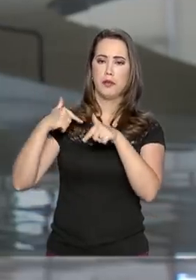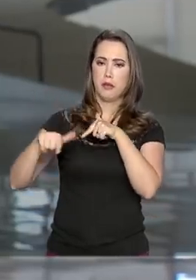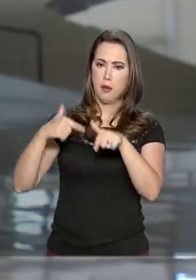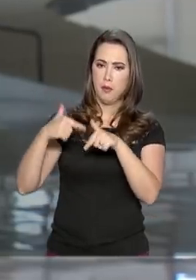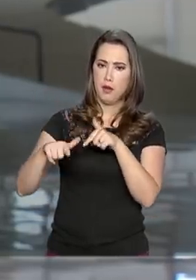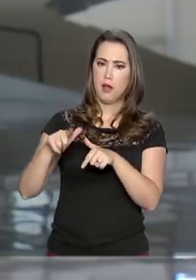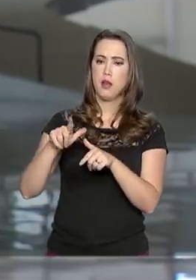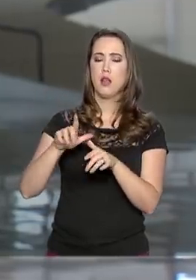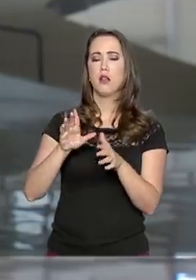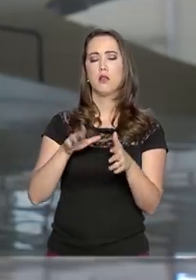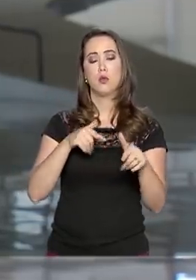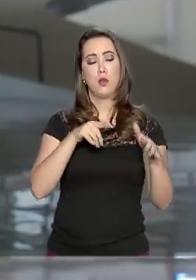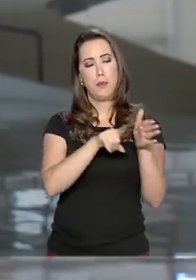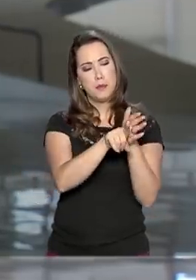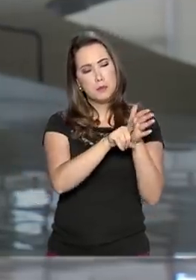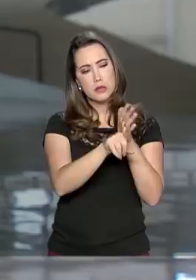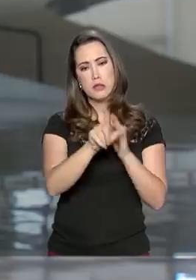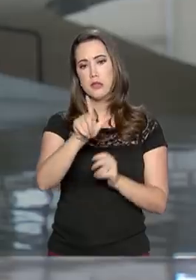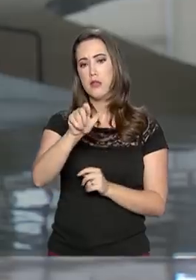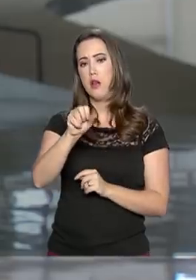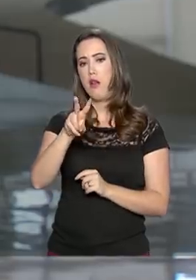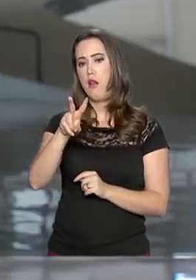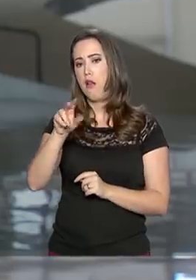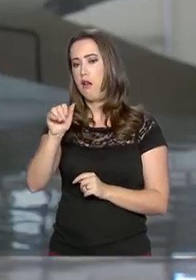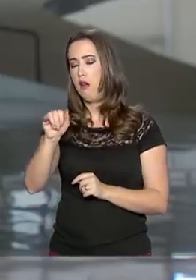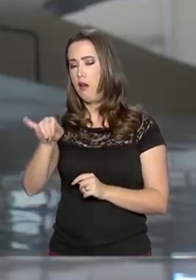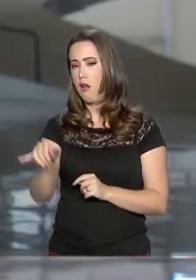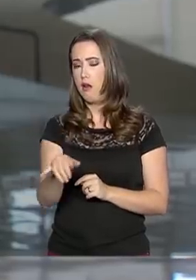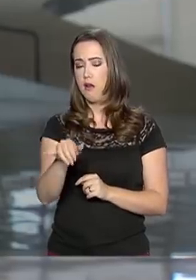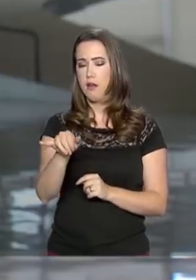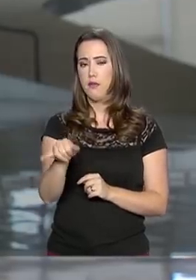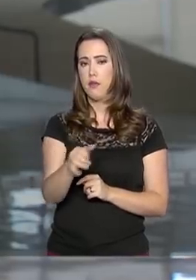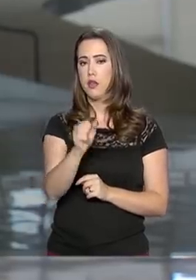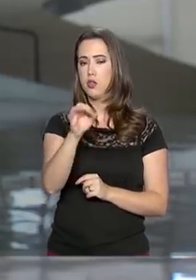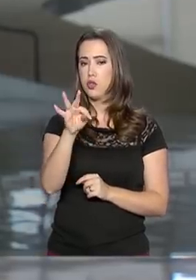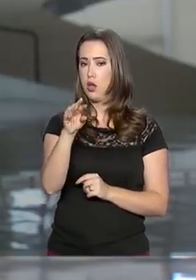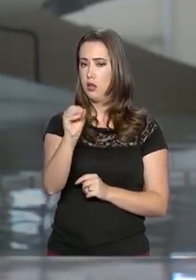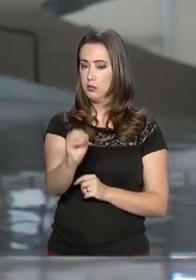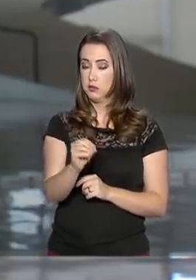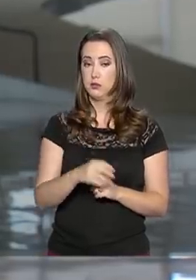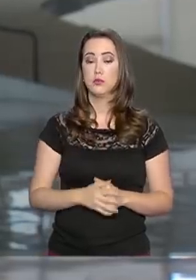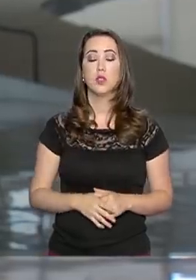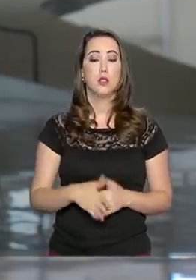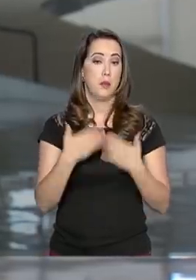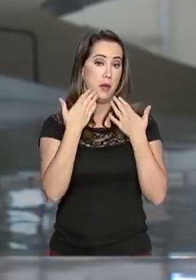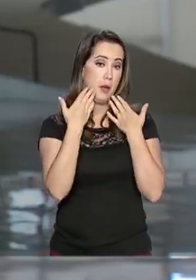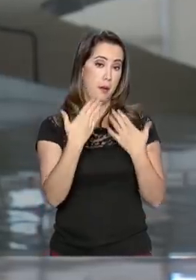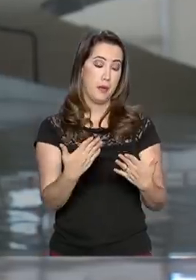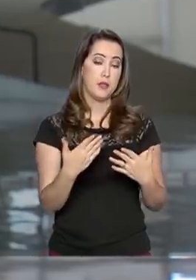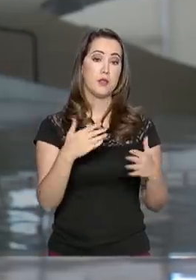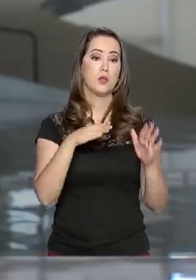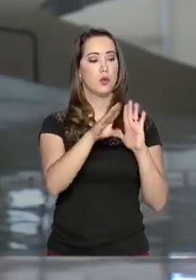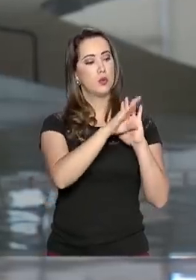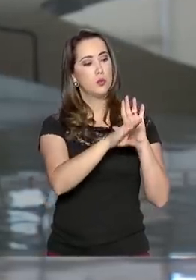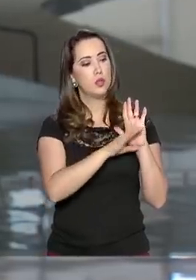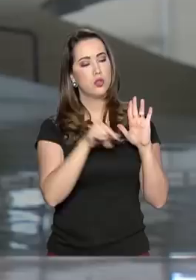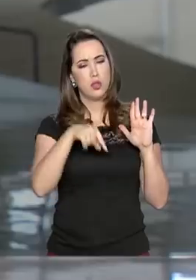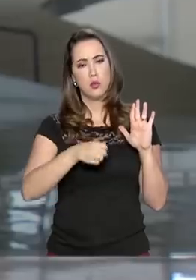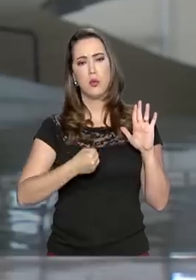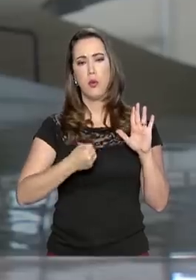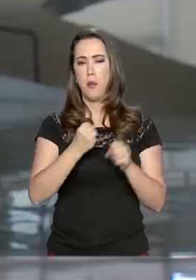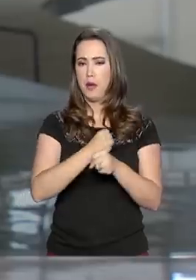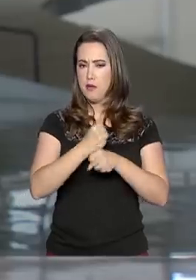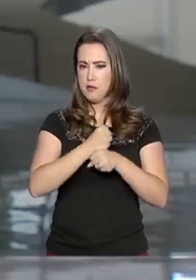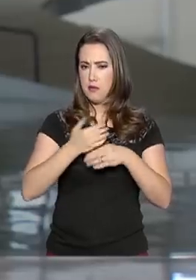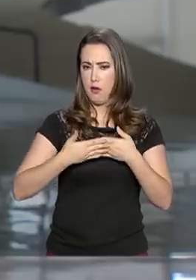Sérgio Moro adiantou aos senadores alguns projetos que pretende implantar ainda em 2019, como, por exemplo, um centro integrado de combate ao